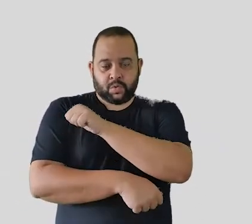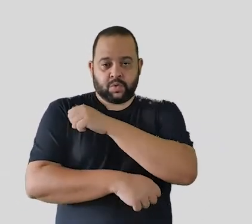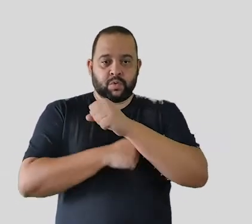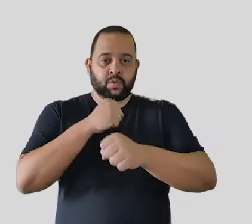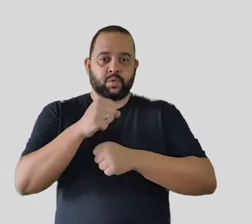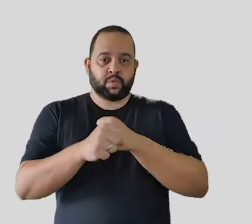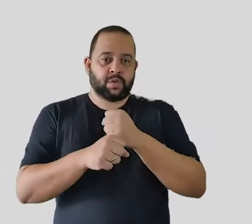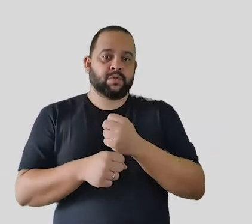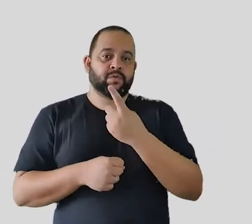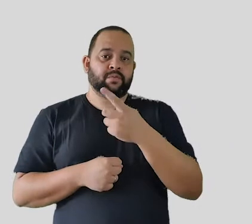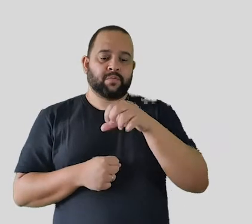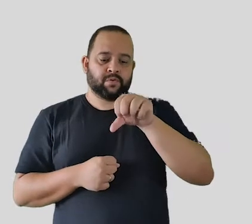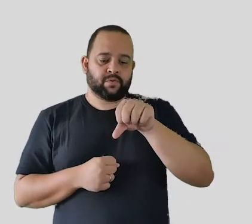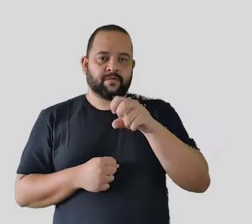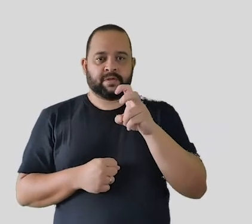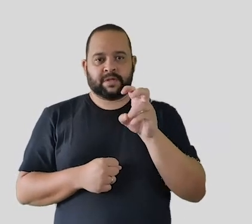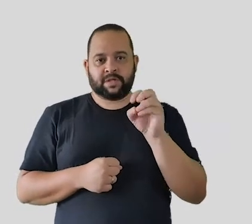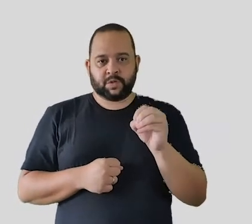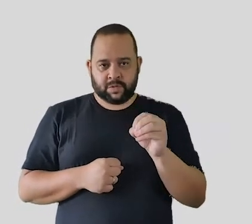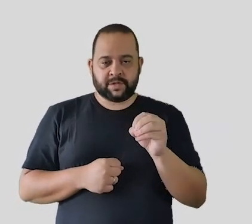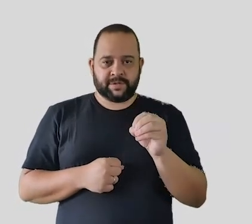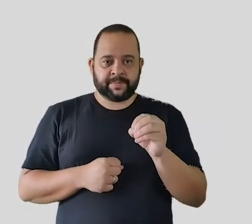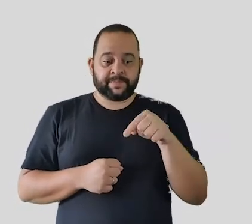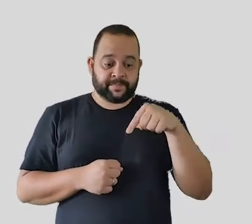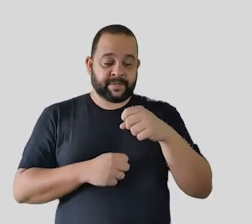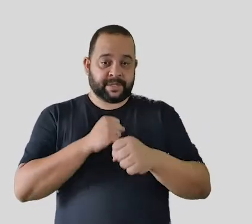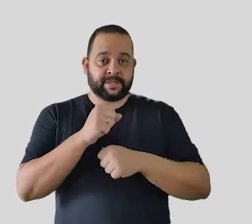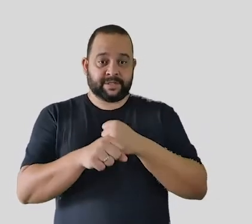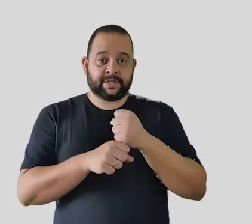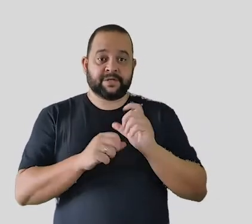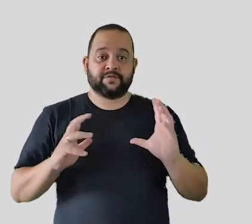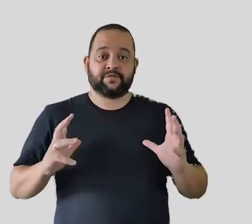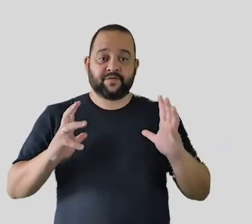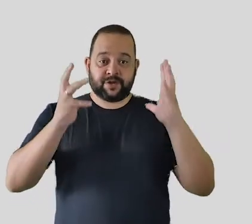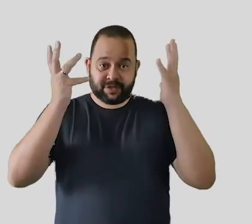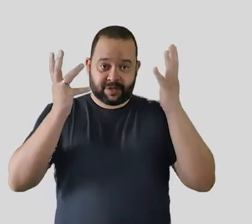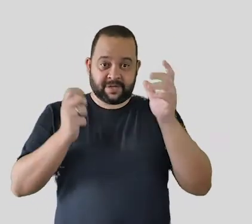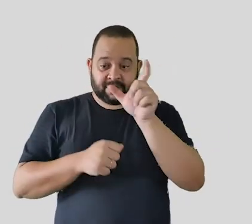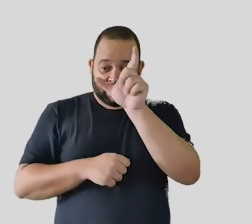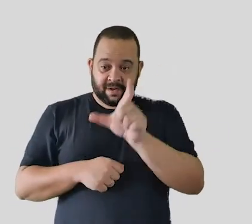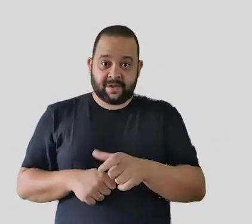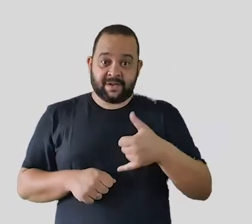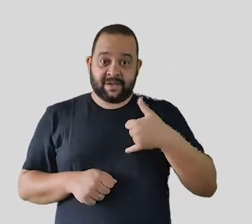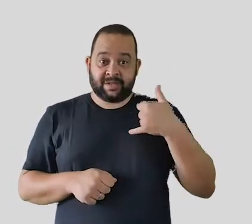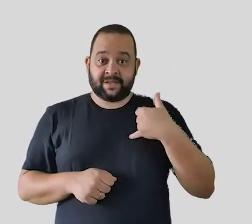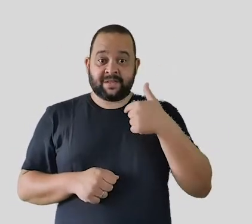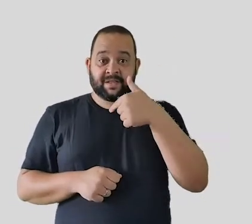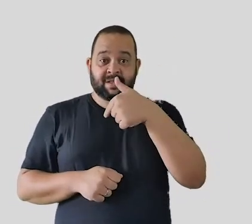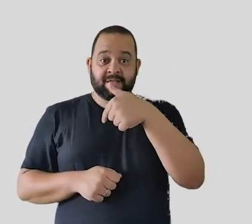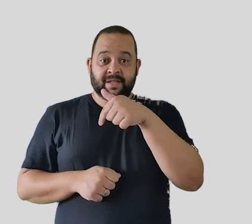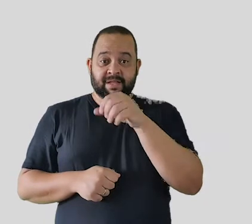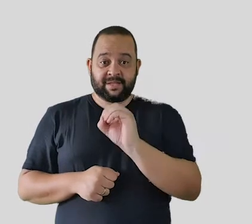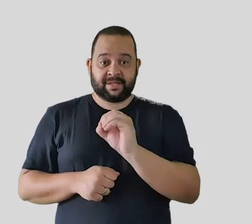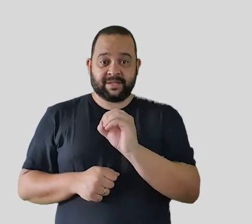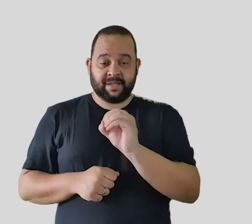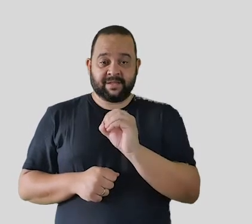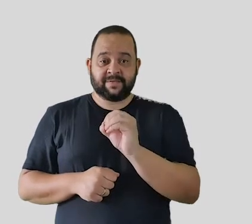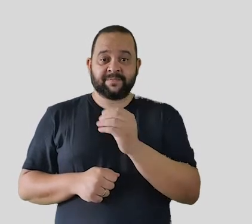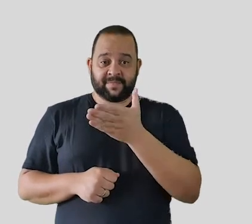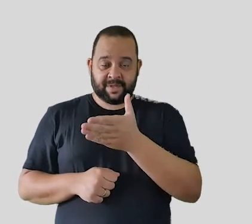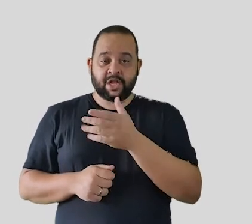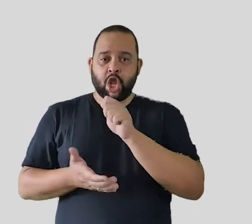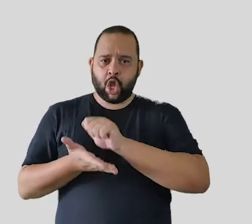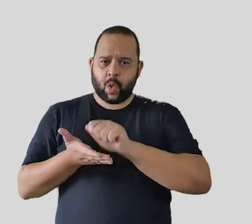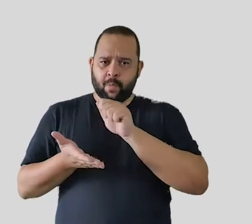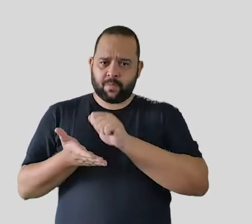Nesse ano, a gente comemora os 70 anos de nascimento de Hernani Aguiar. Ele, além de compositor,